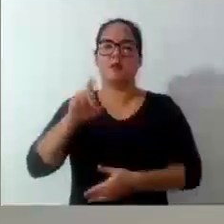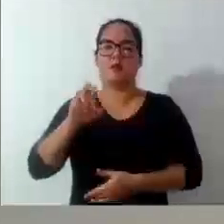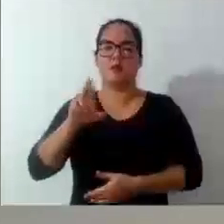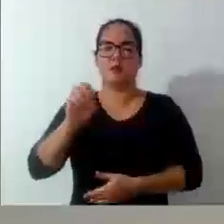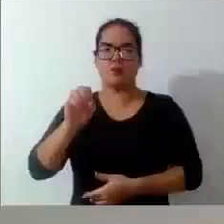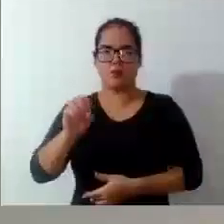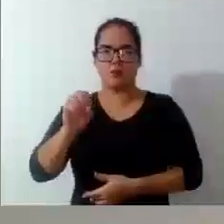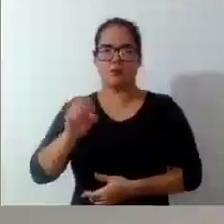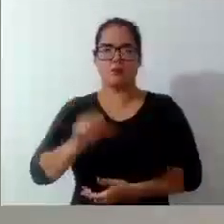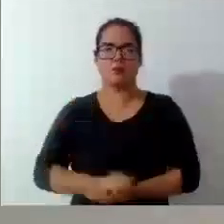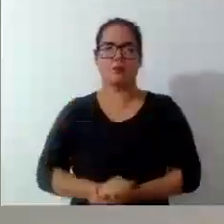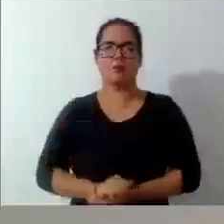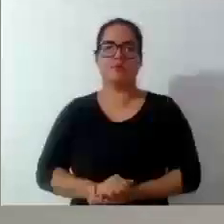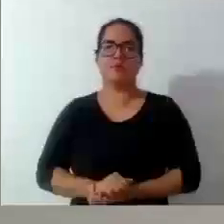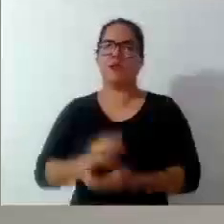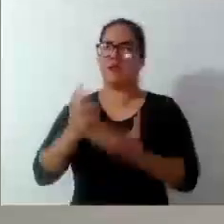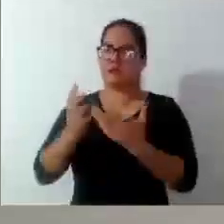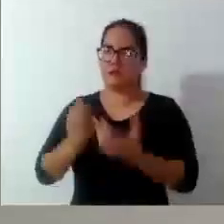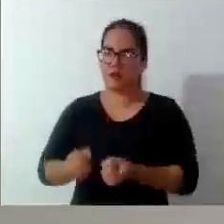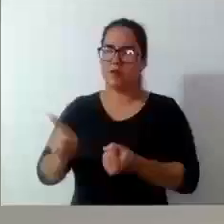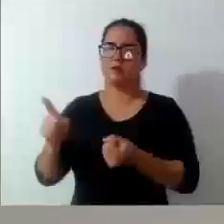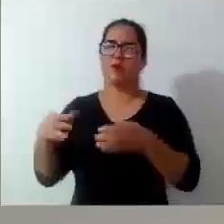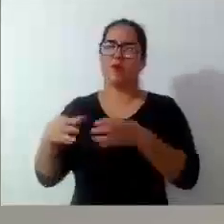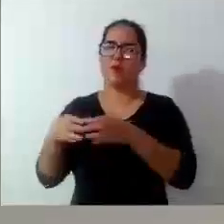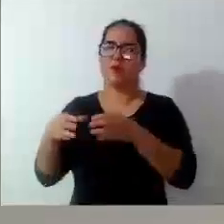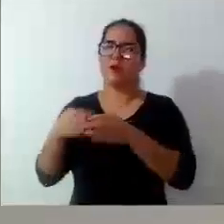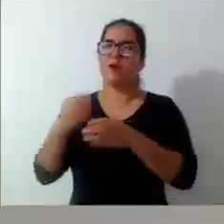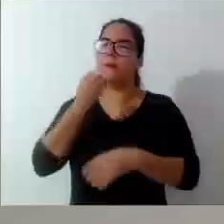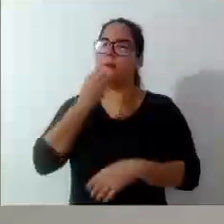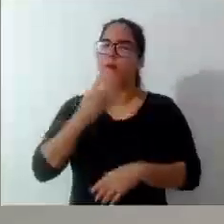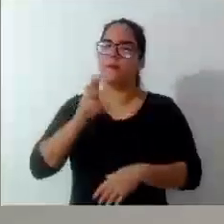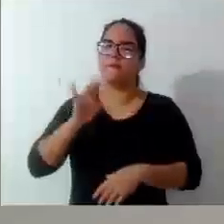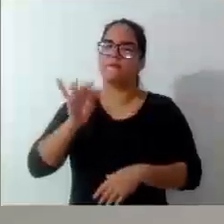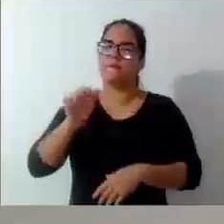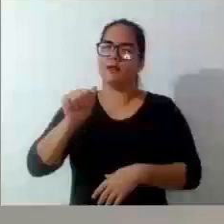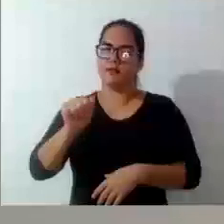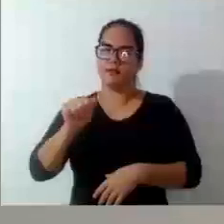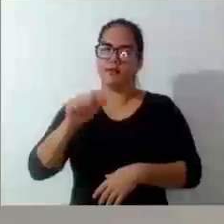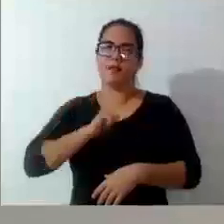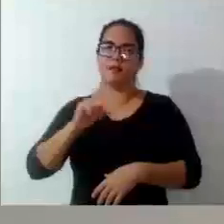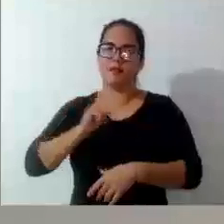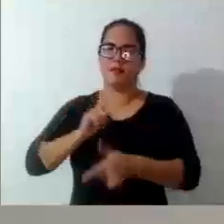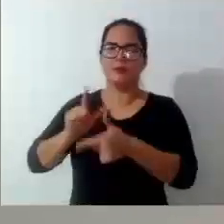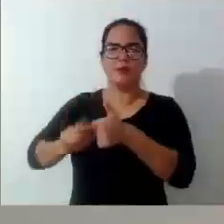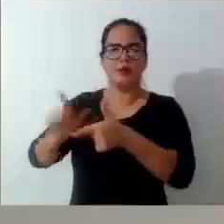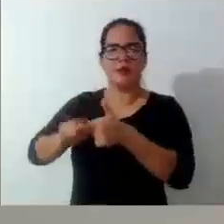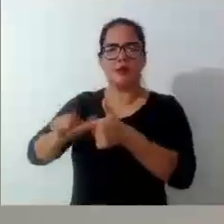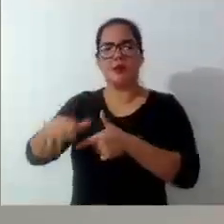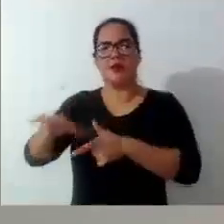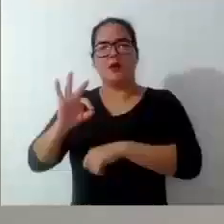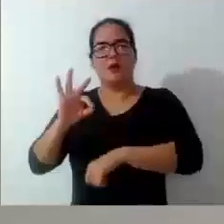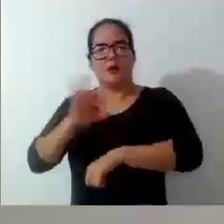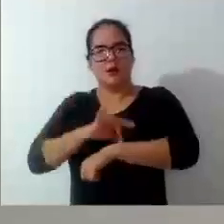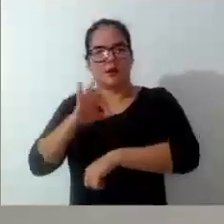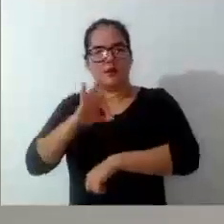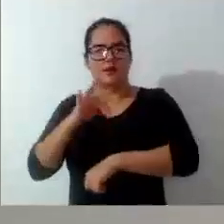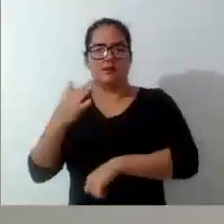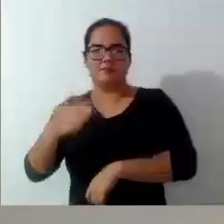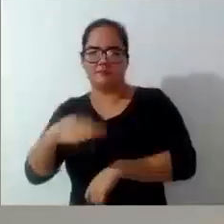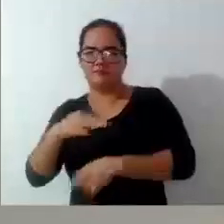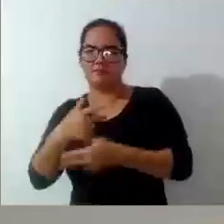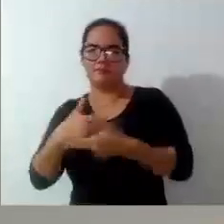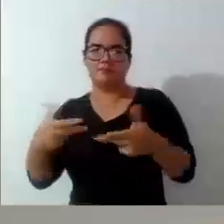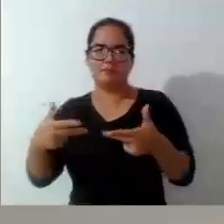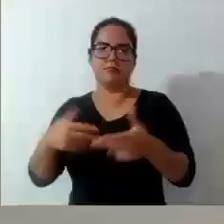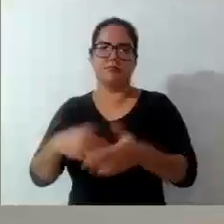O Pedro me atendeu prontamente, a comunidade do Boa Vista, que estava passando por apuros ali com os mosquitos borrachudos. Eu